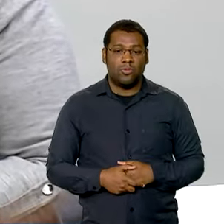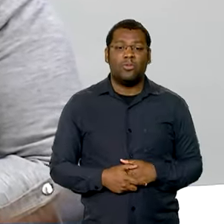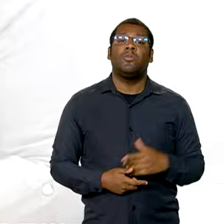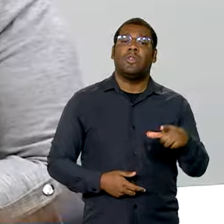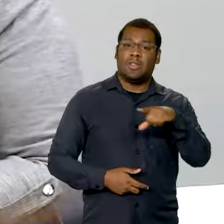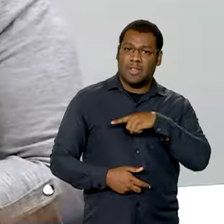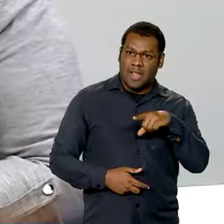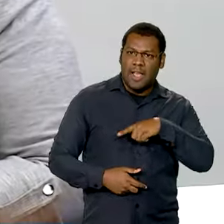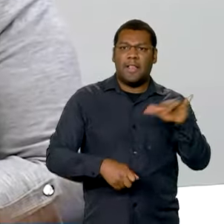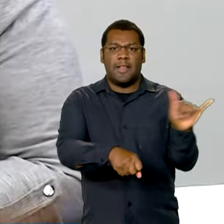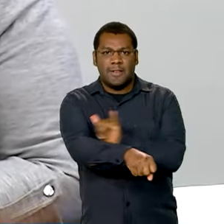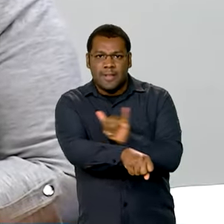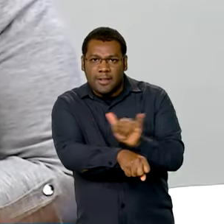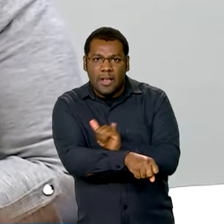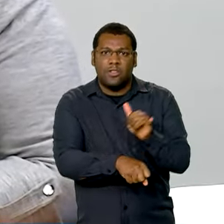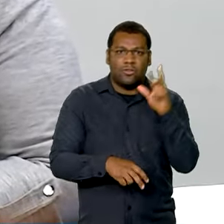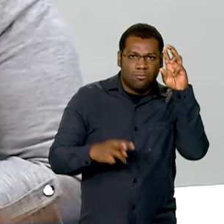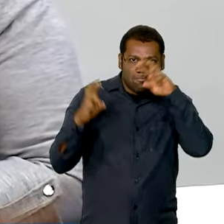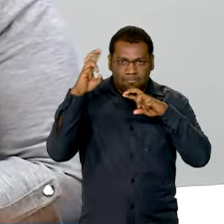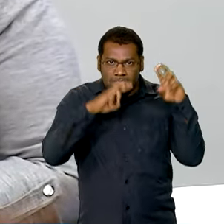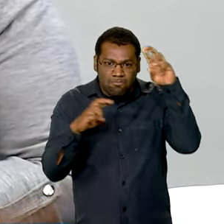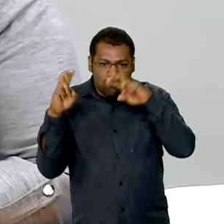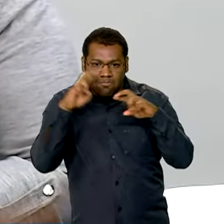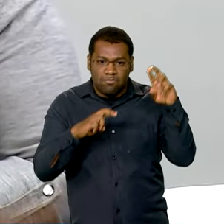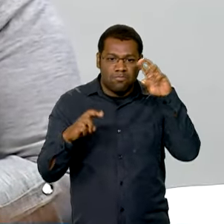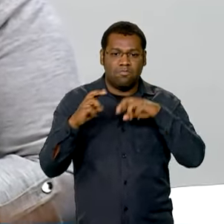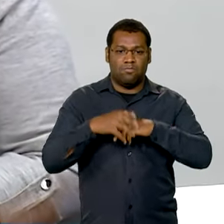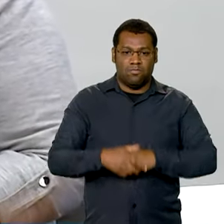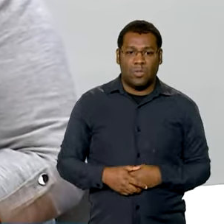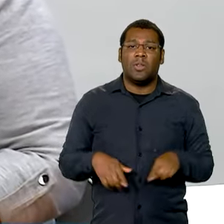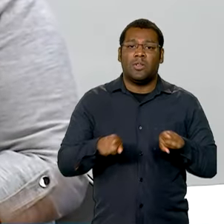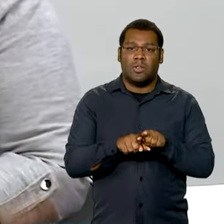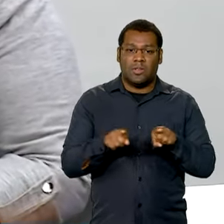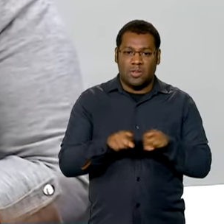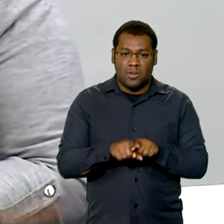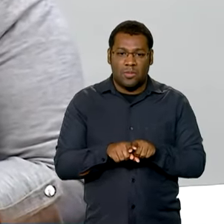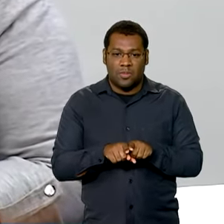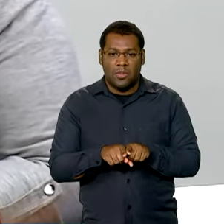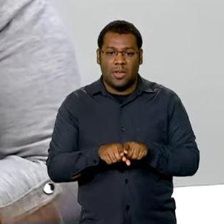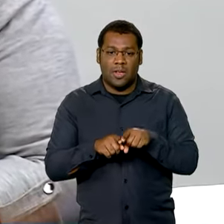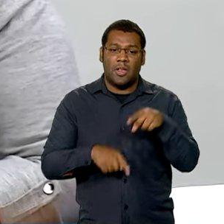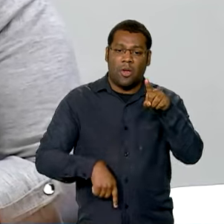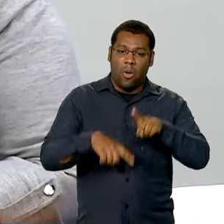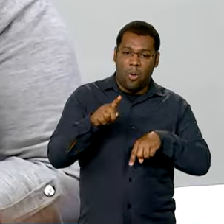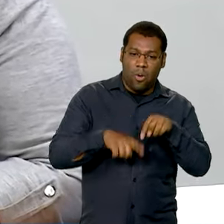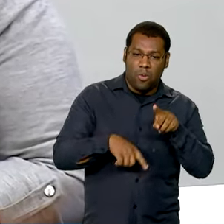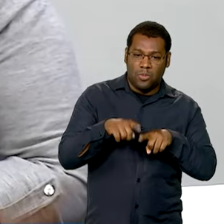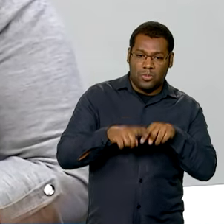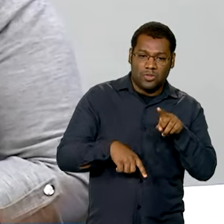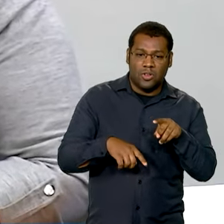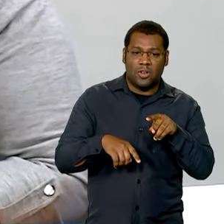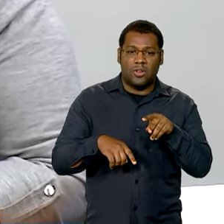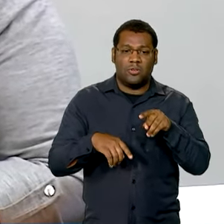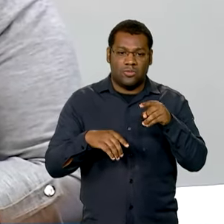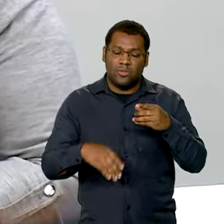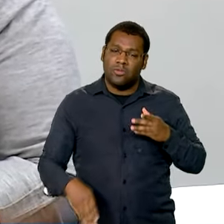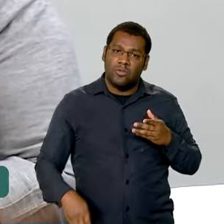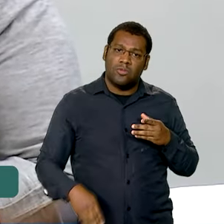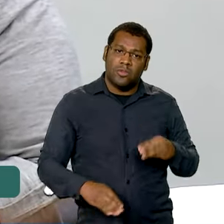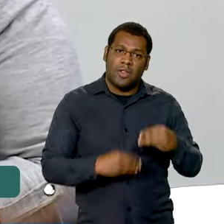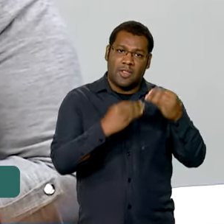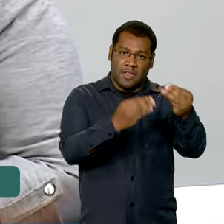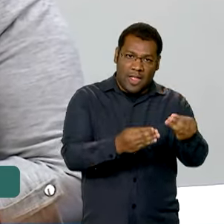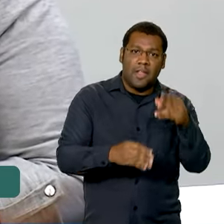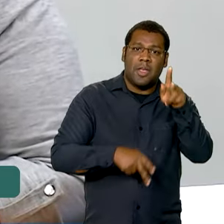fiscalização. Estamos ainda continuando tanto a entrega de kits de ferramentas, essas ferramentas aí são para recuperar já as